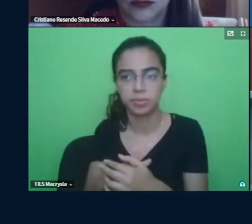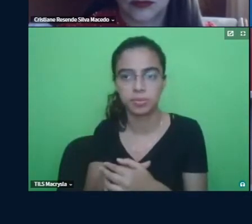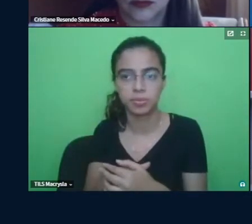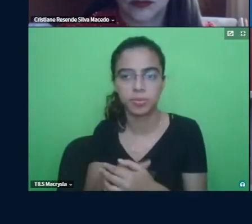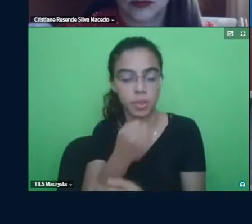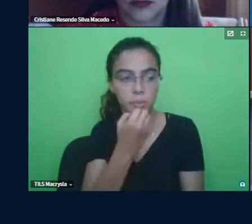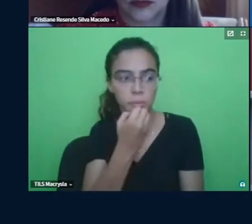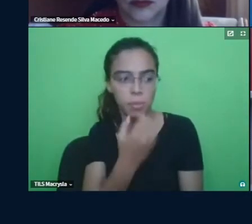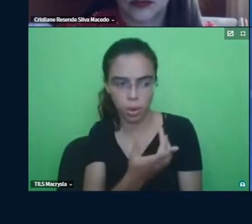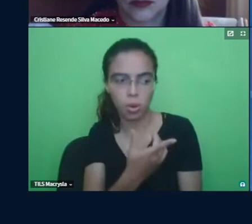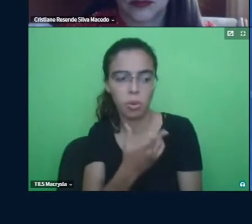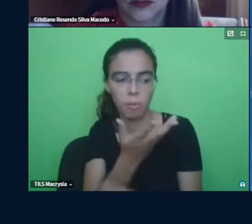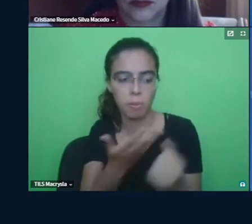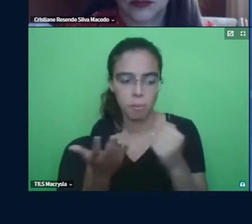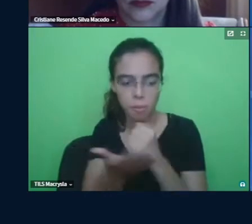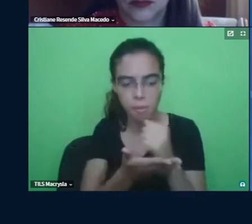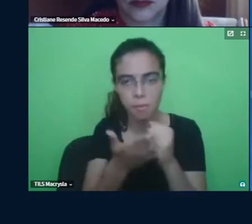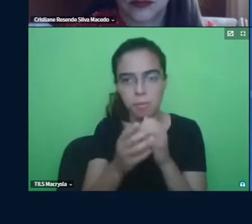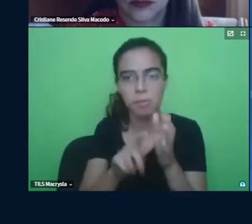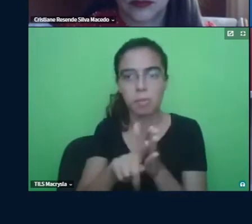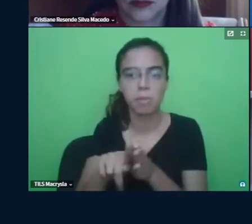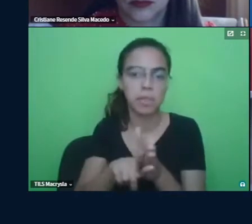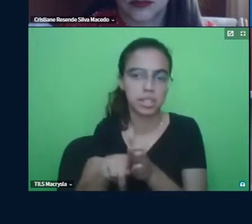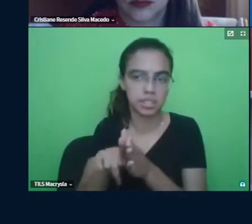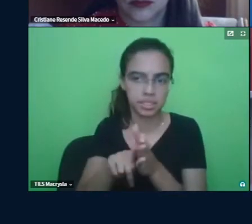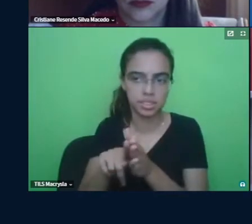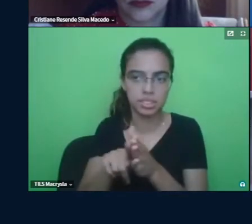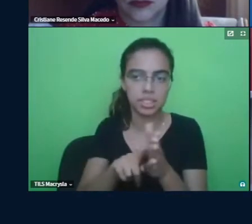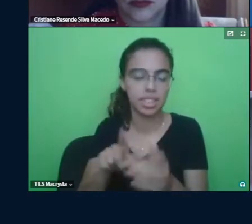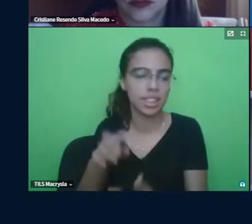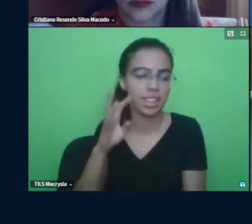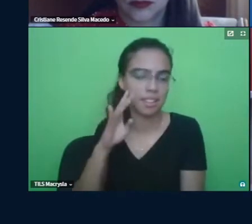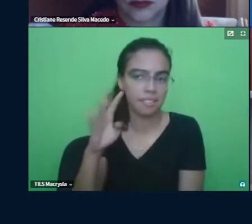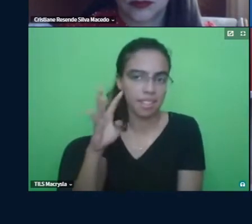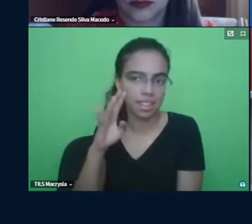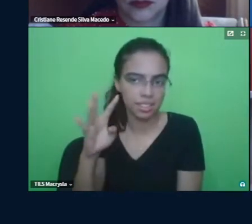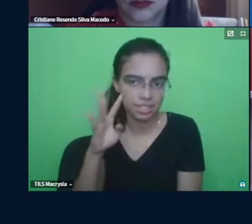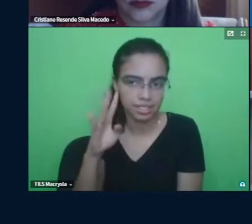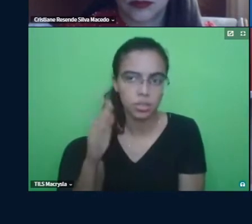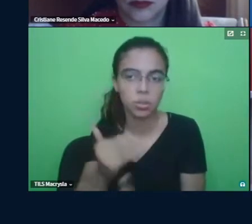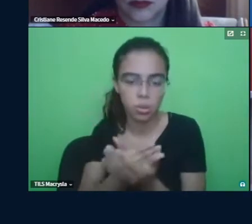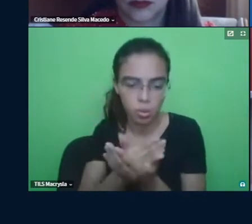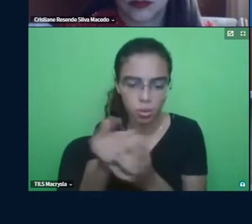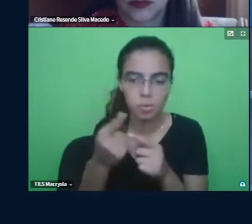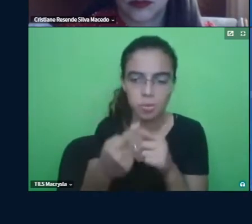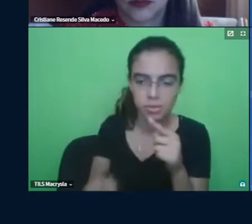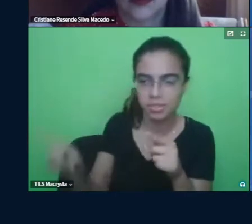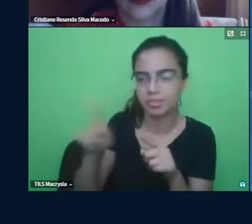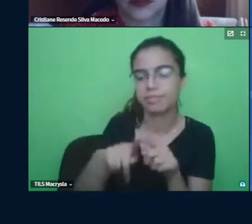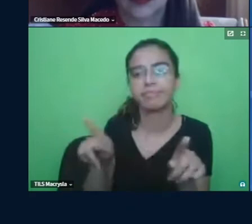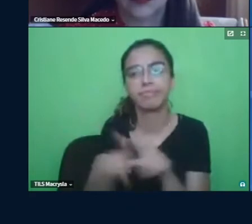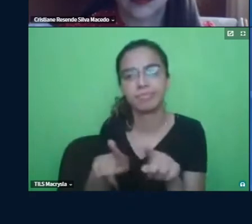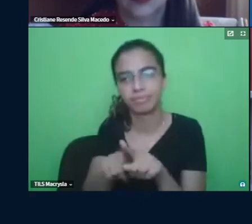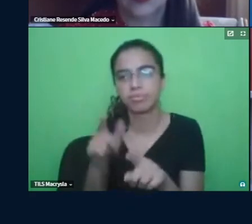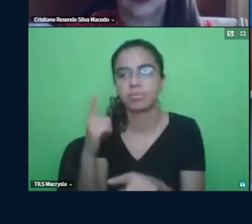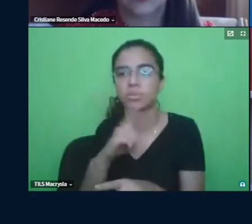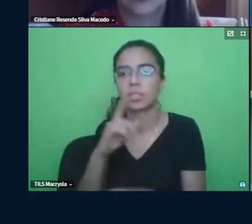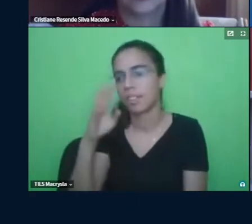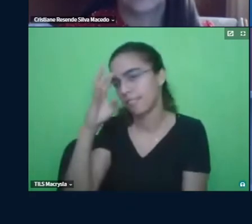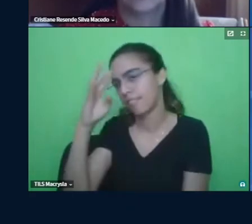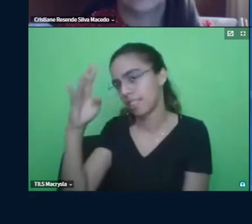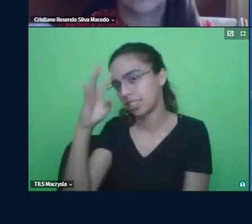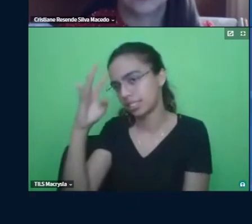uma pesquisação que essa é uma nova reflexão deu início a um novo ciclo de uma nova reflexão etc etc adeterno